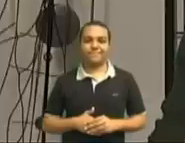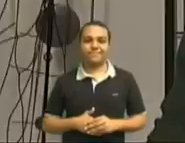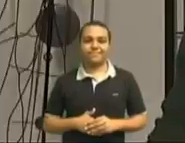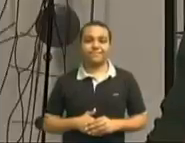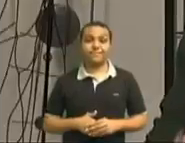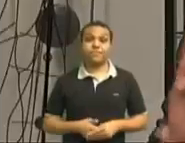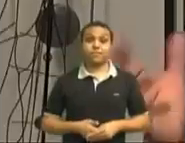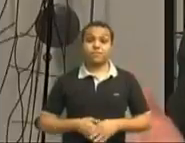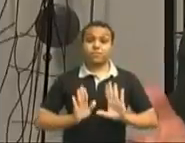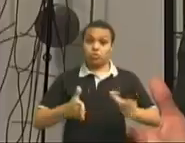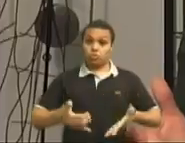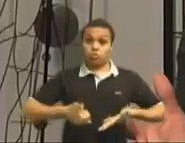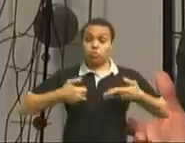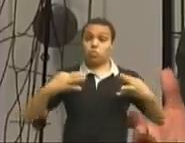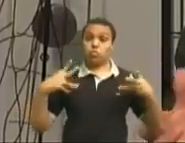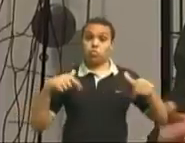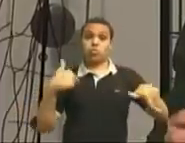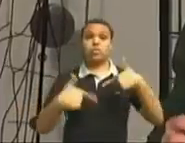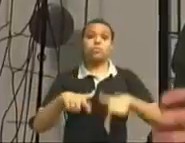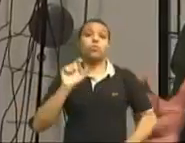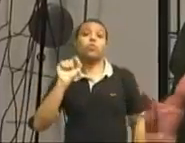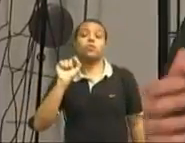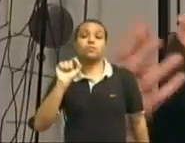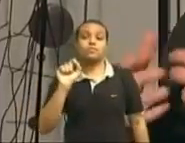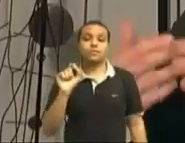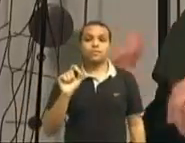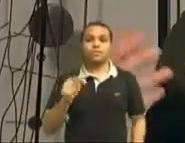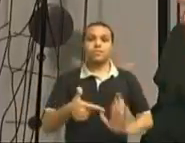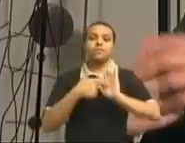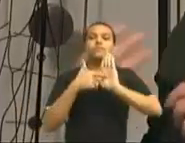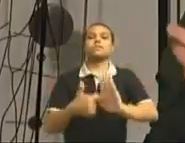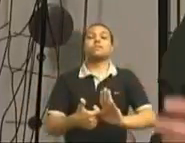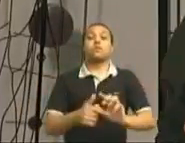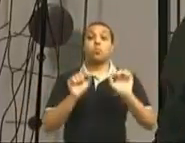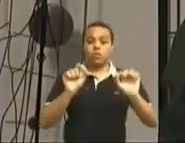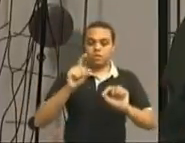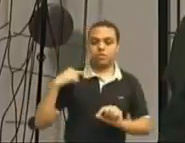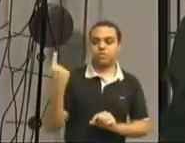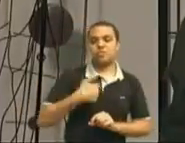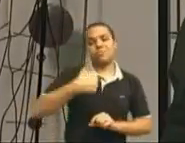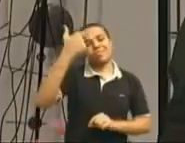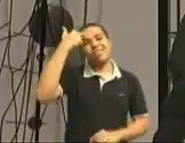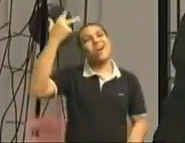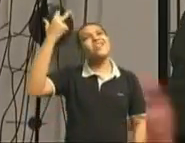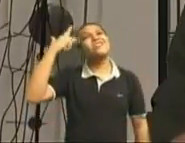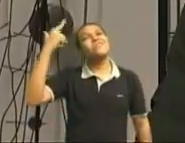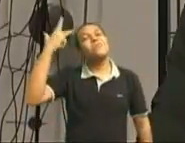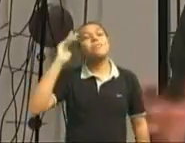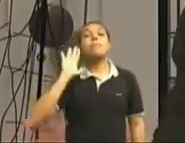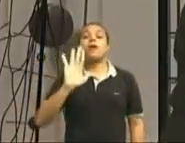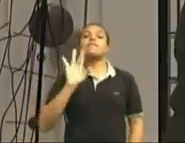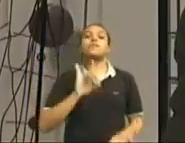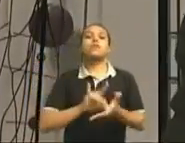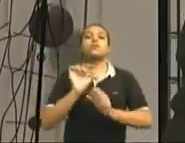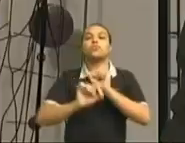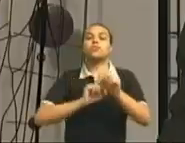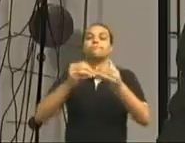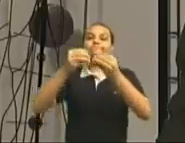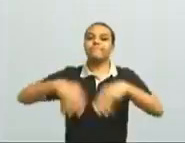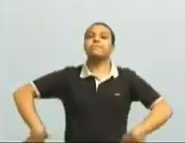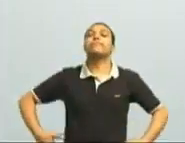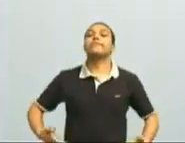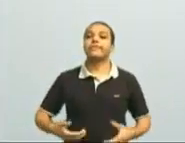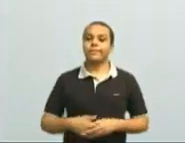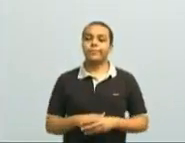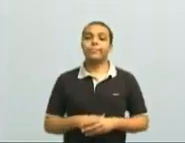O grande mérito de todo esse trabalho foi mostrar que aquilo que a gente acha normal, na verdade, é um desperdício enorme